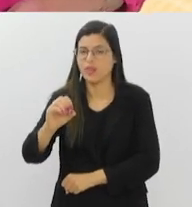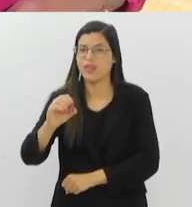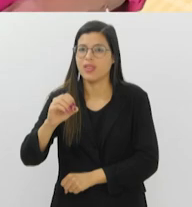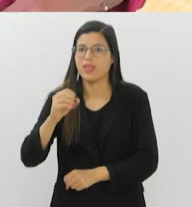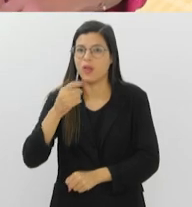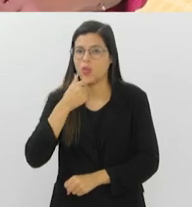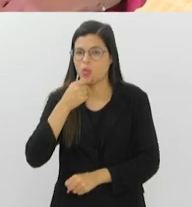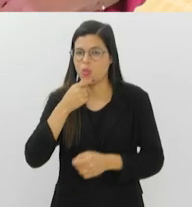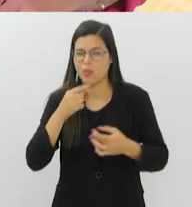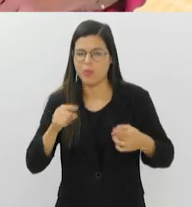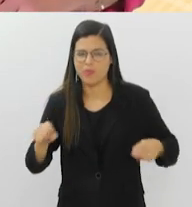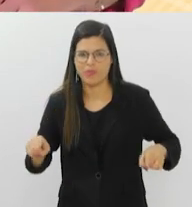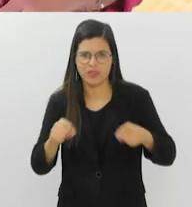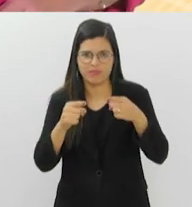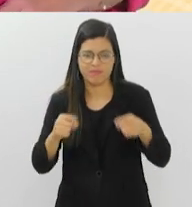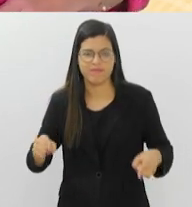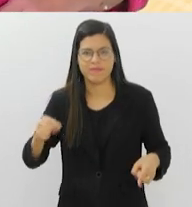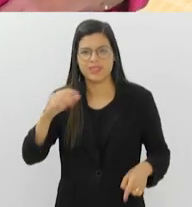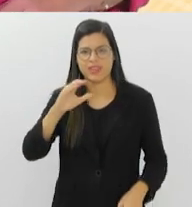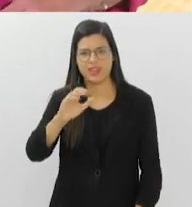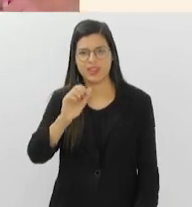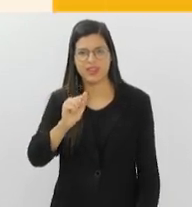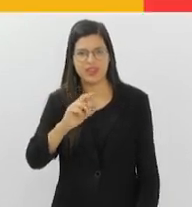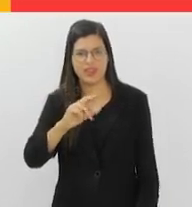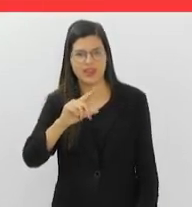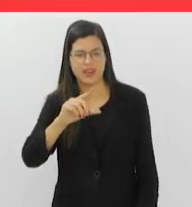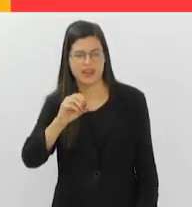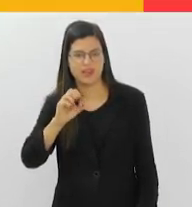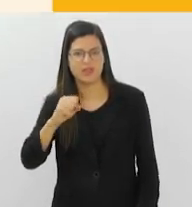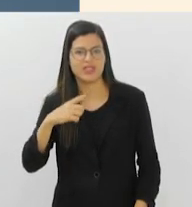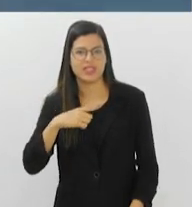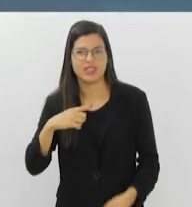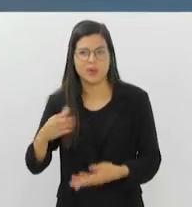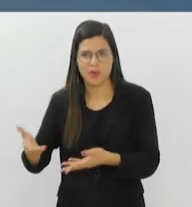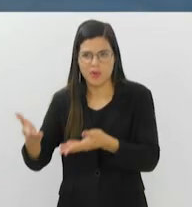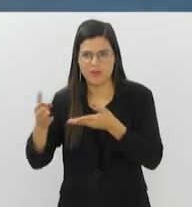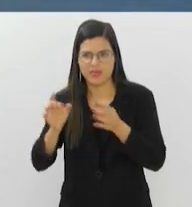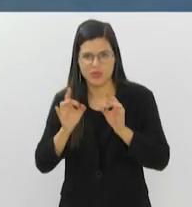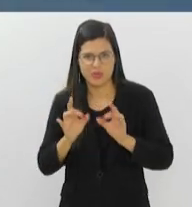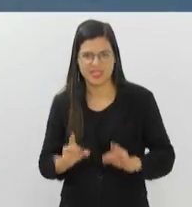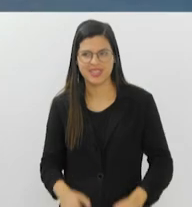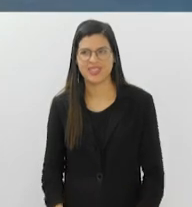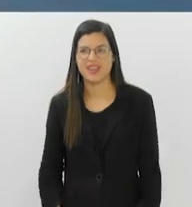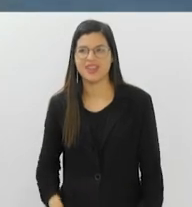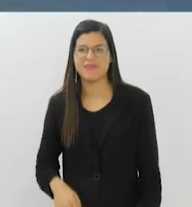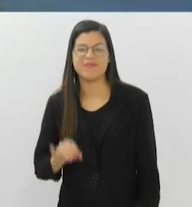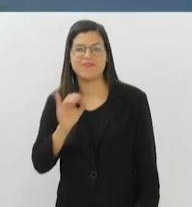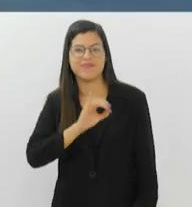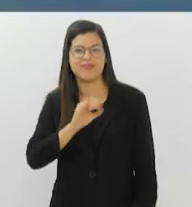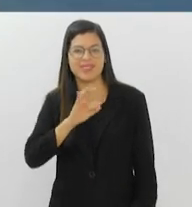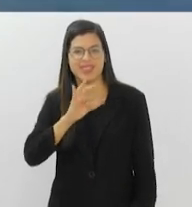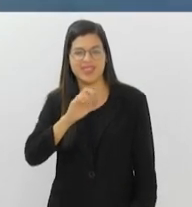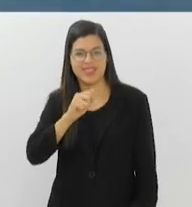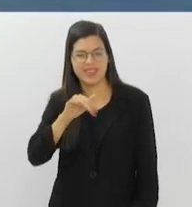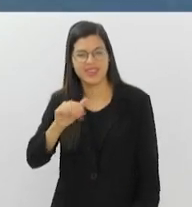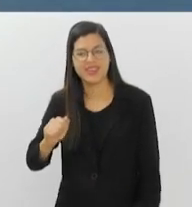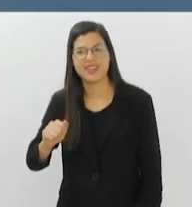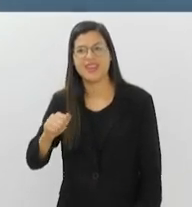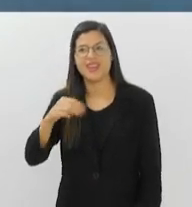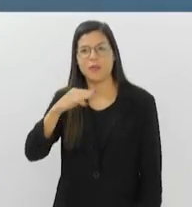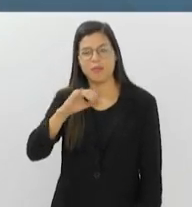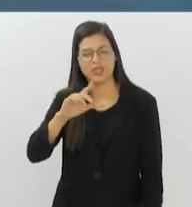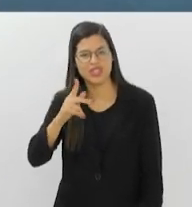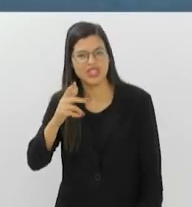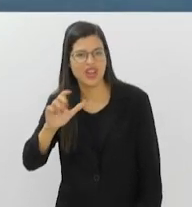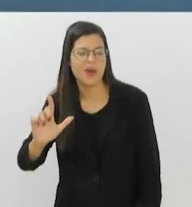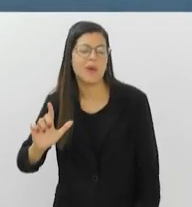Carlos Eduardo Prates. E tem um convite especial. Olá, eu sou a Tânia Prates. Eu sou o Michel Reyn. Estamos